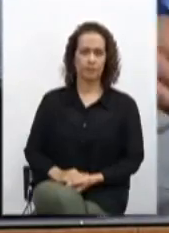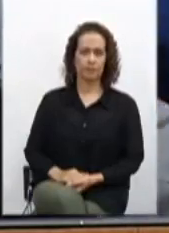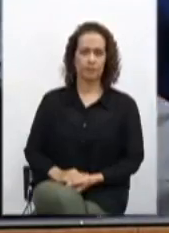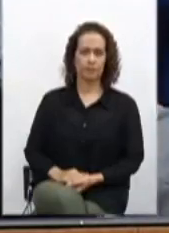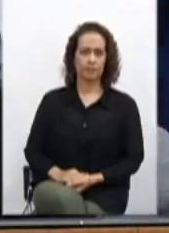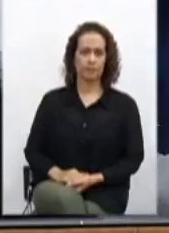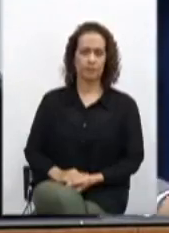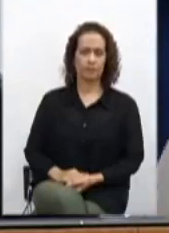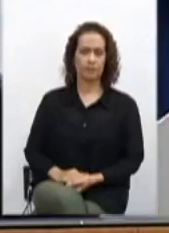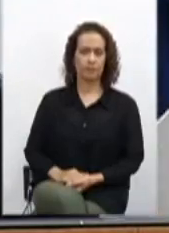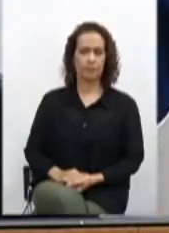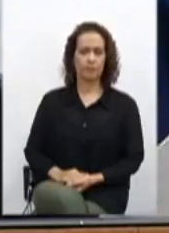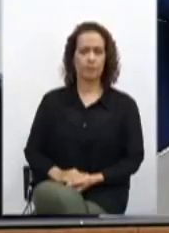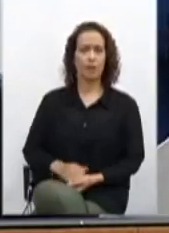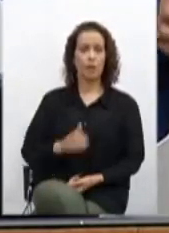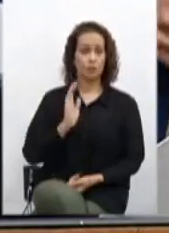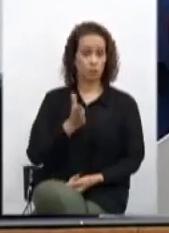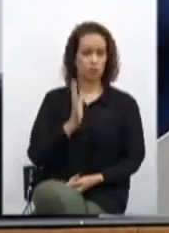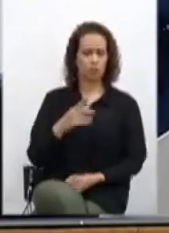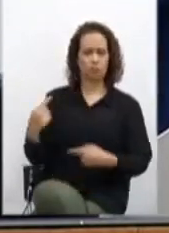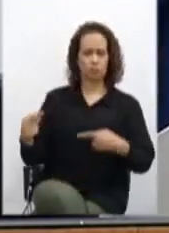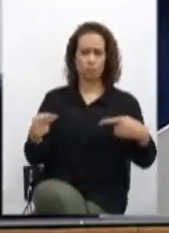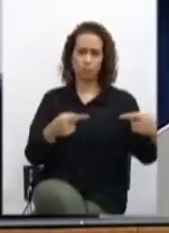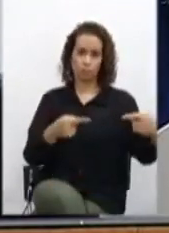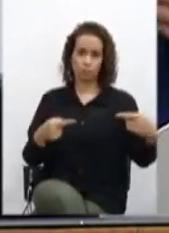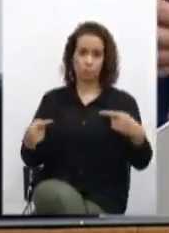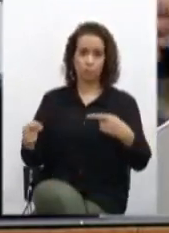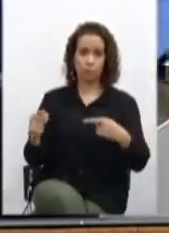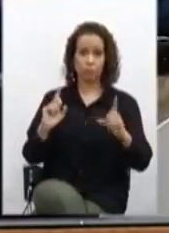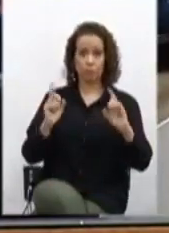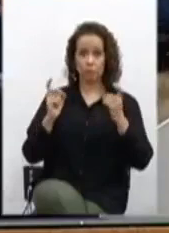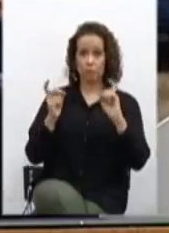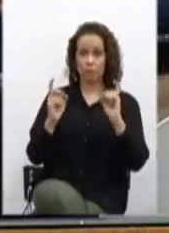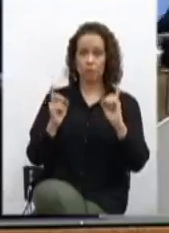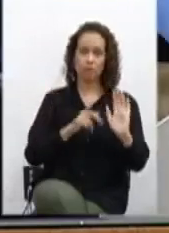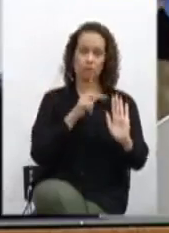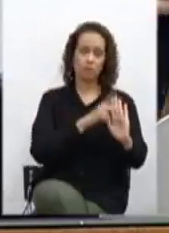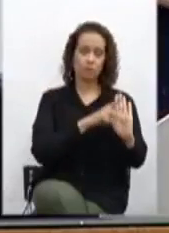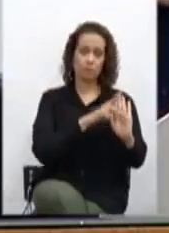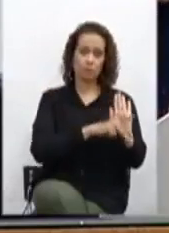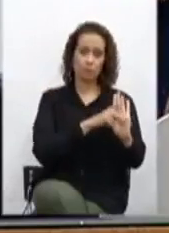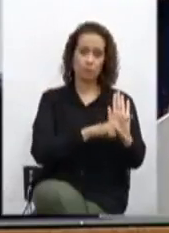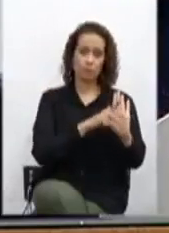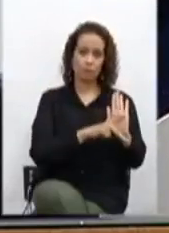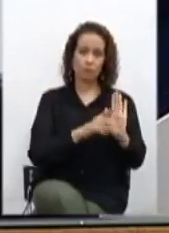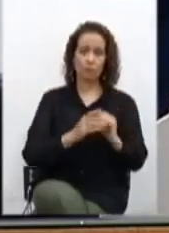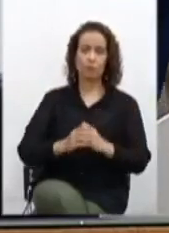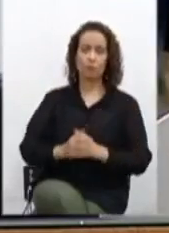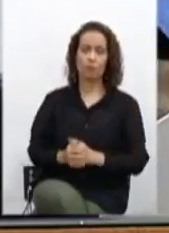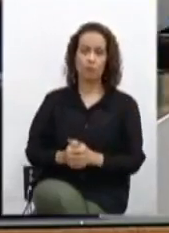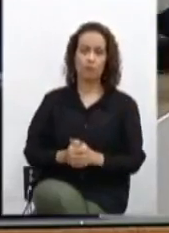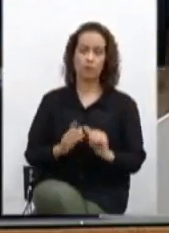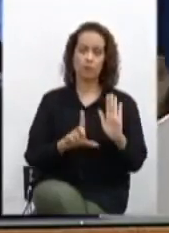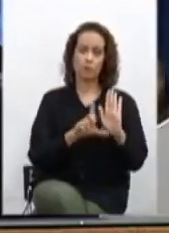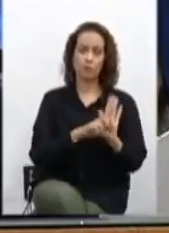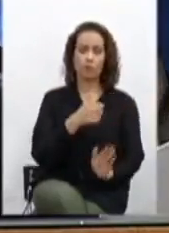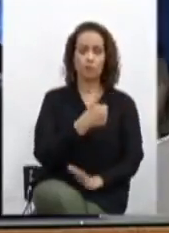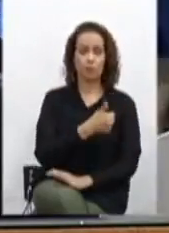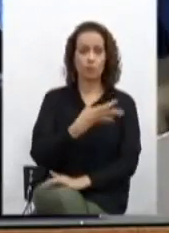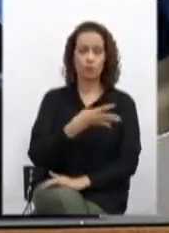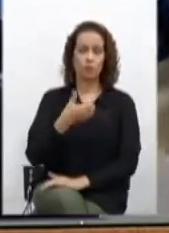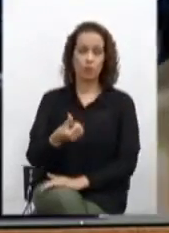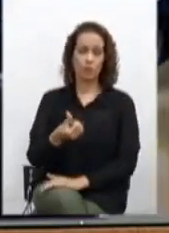em discussão, o projeto, o parecer do Projeto de Lei nº 146